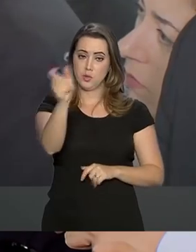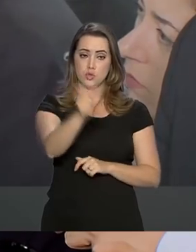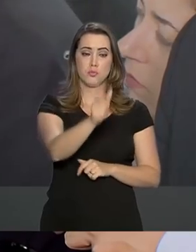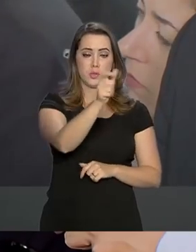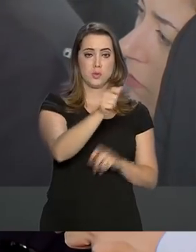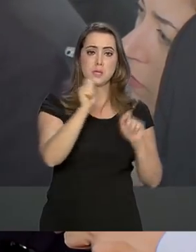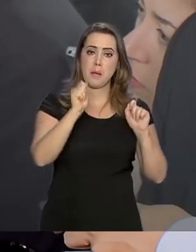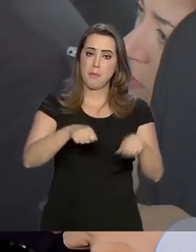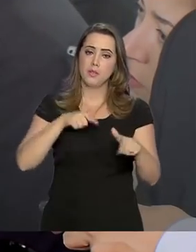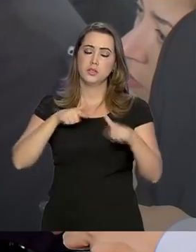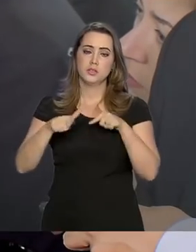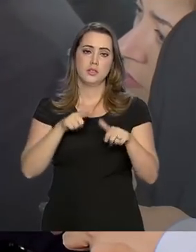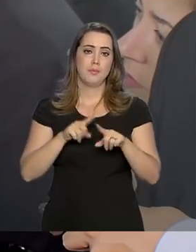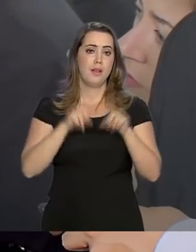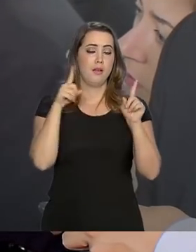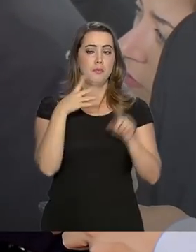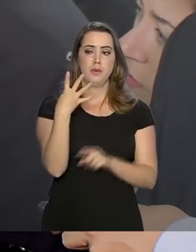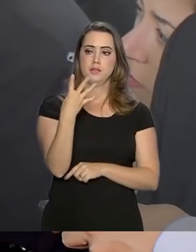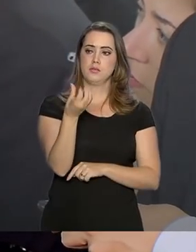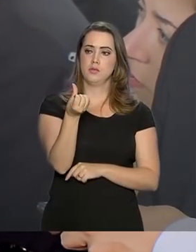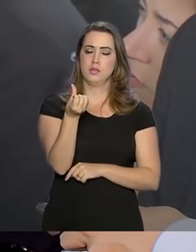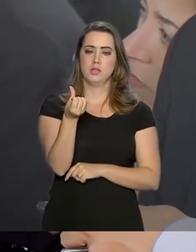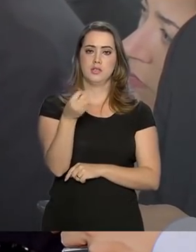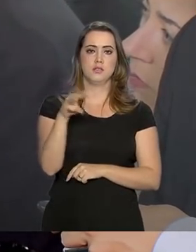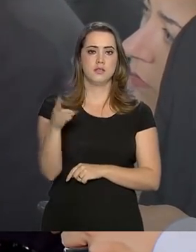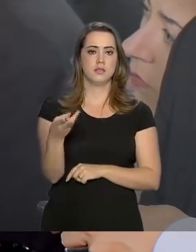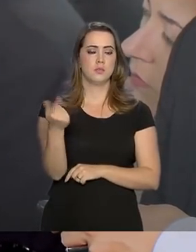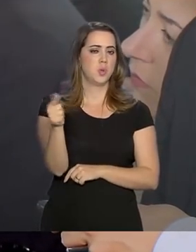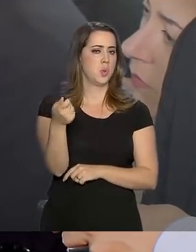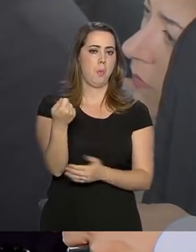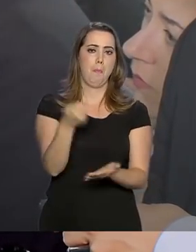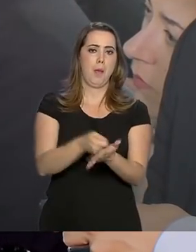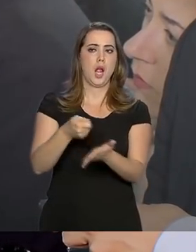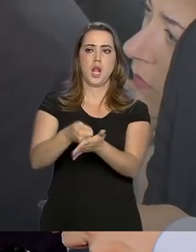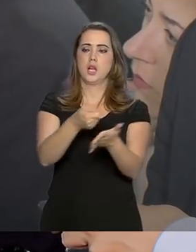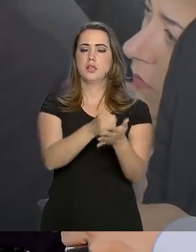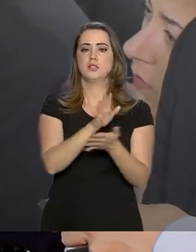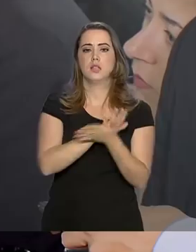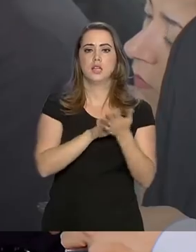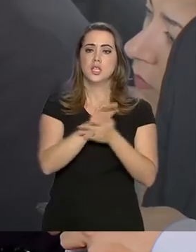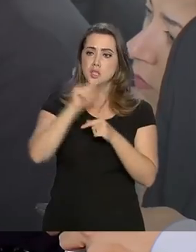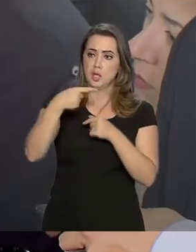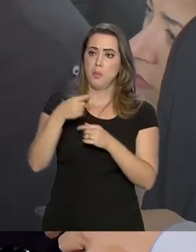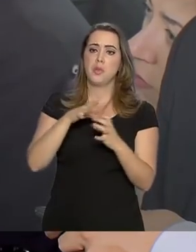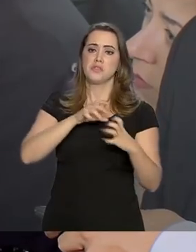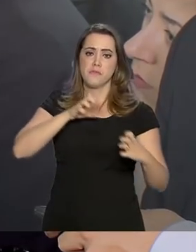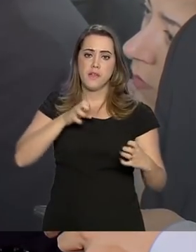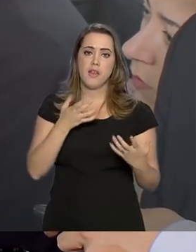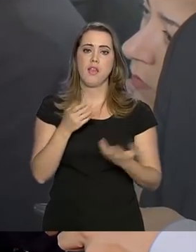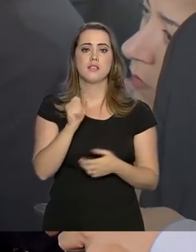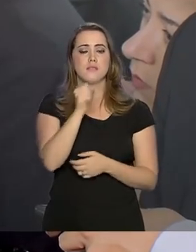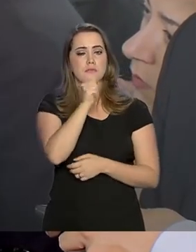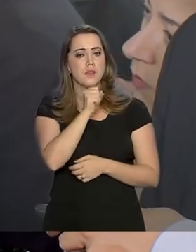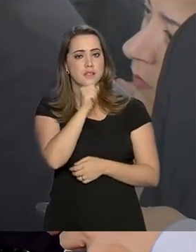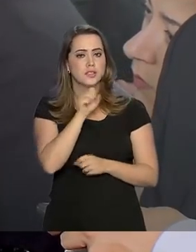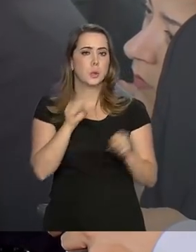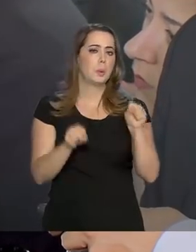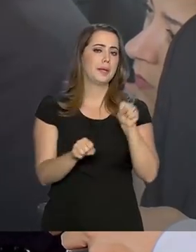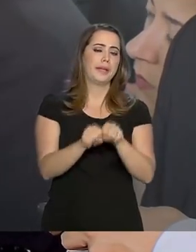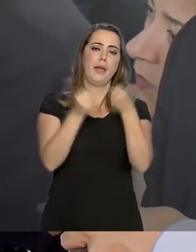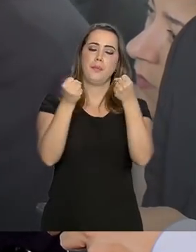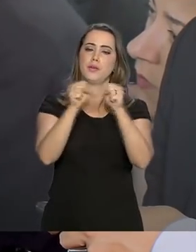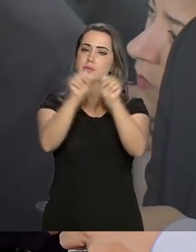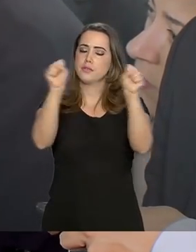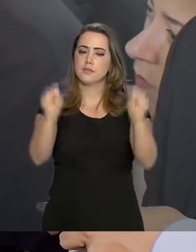ativos e 46 milhões não contribuem e vão envelhecer. Então eles vão quebrar a Previdência.